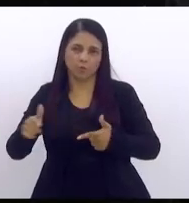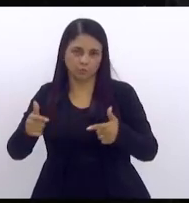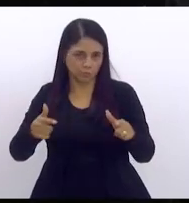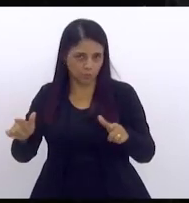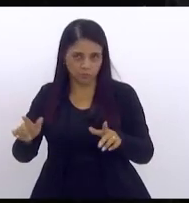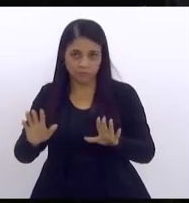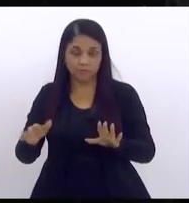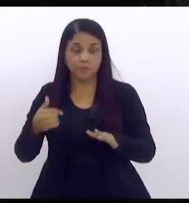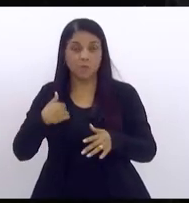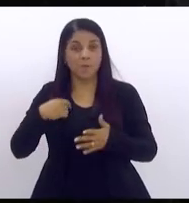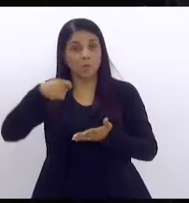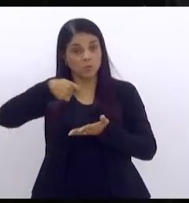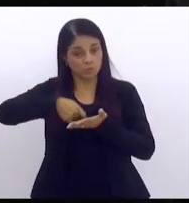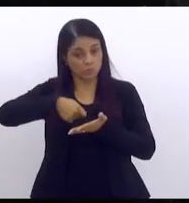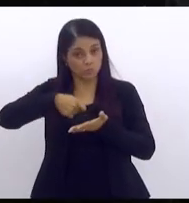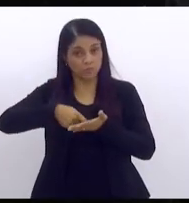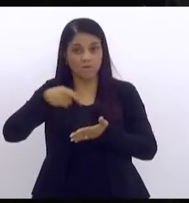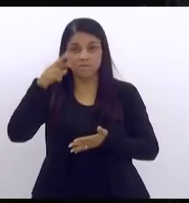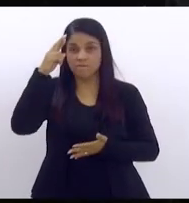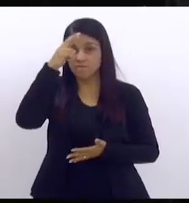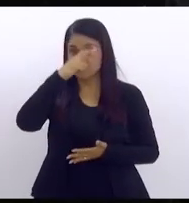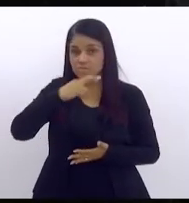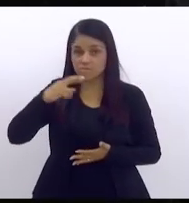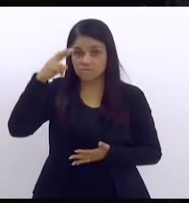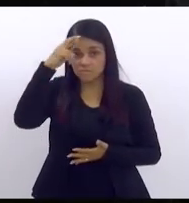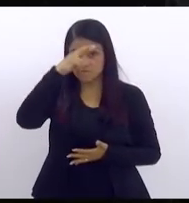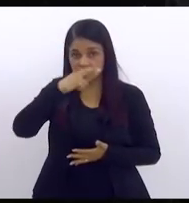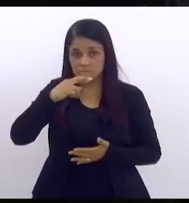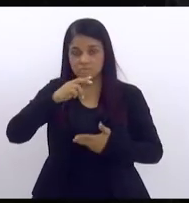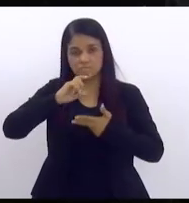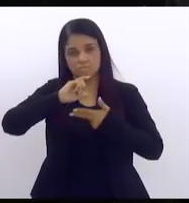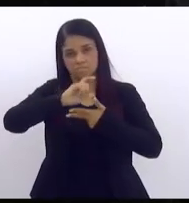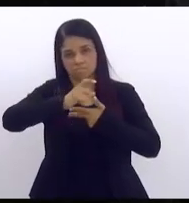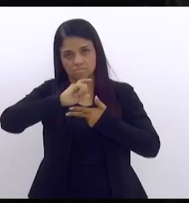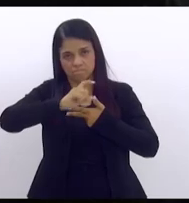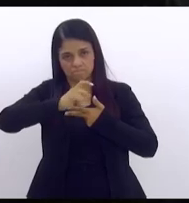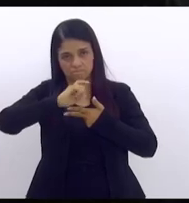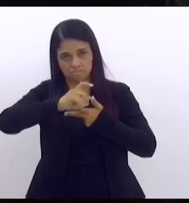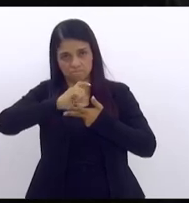dever é fiscalizar o poder executivo dever